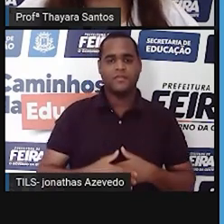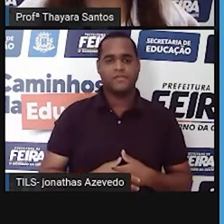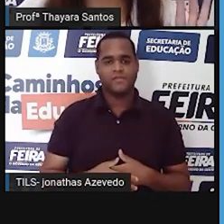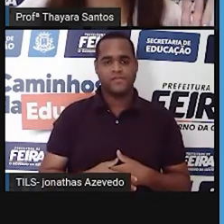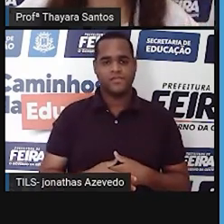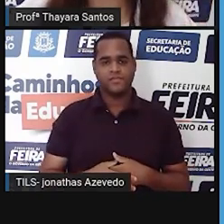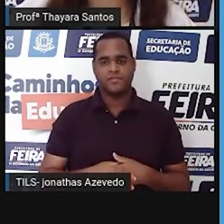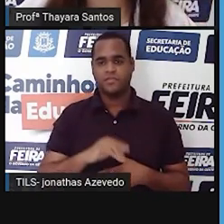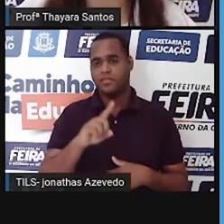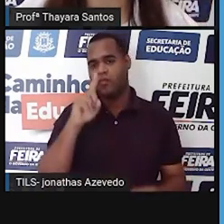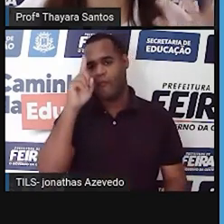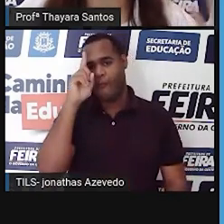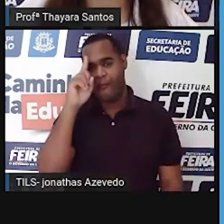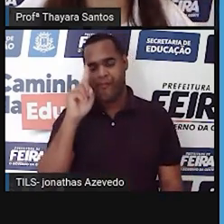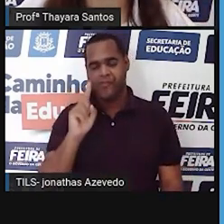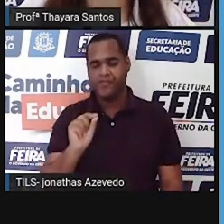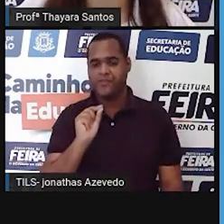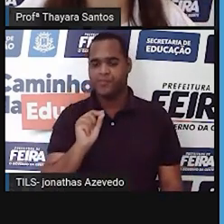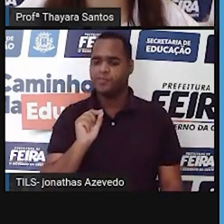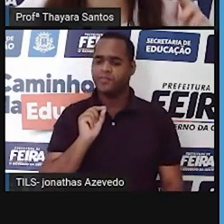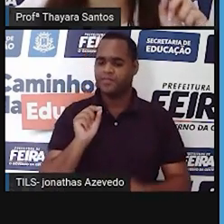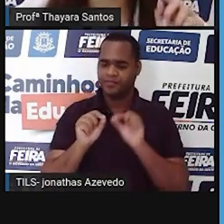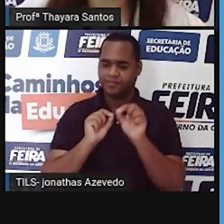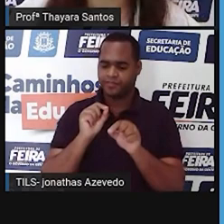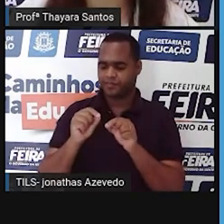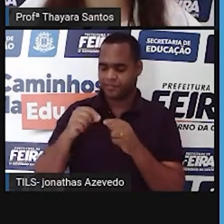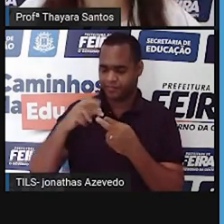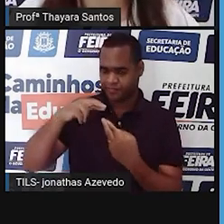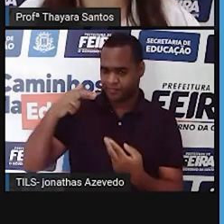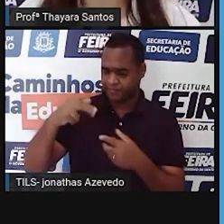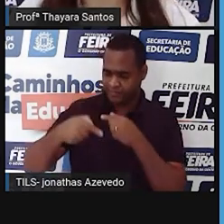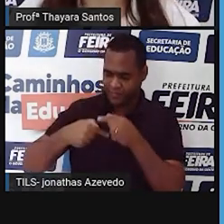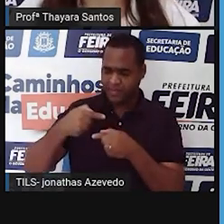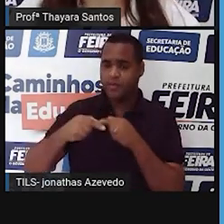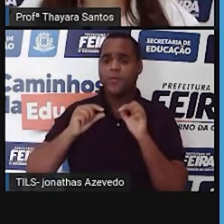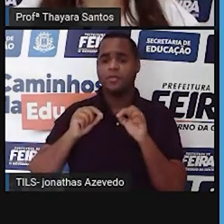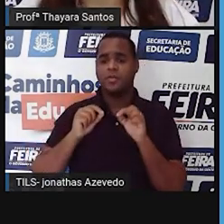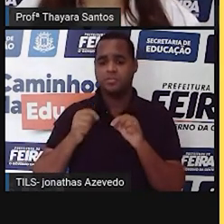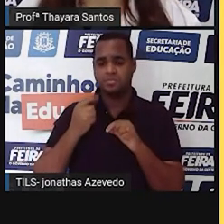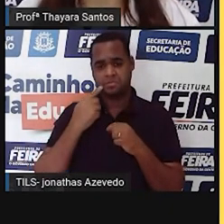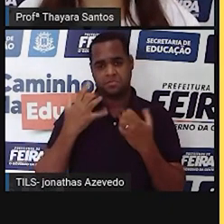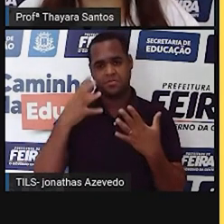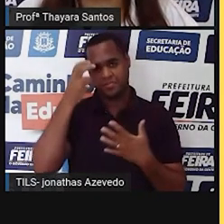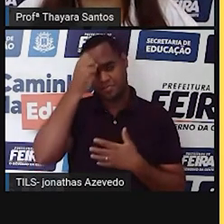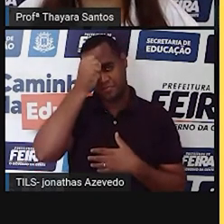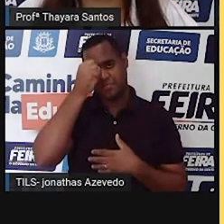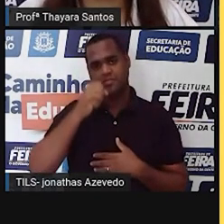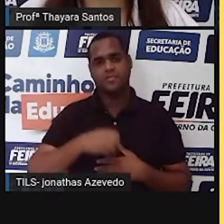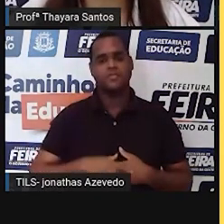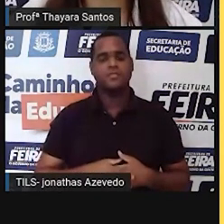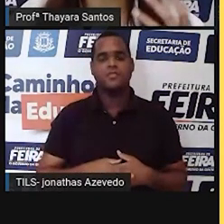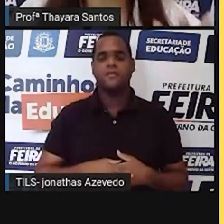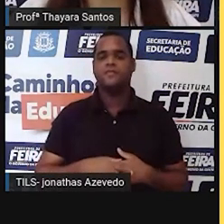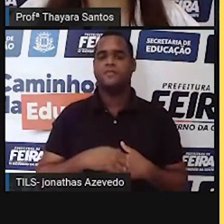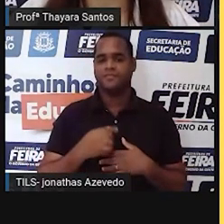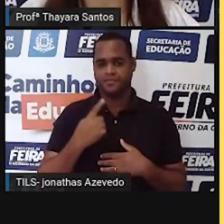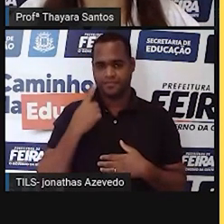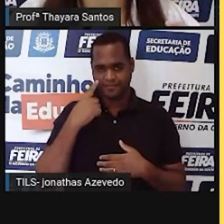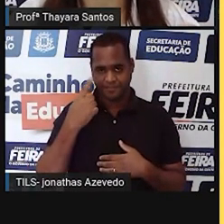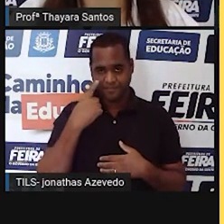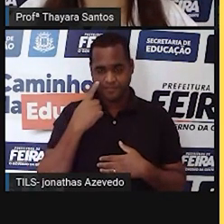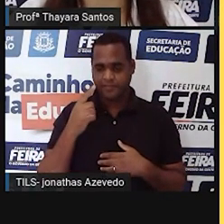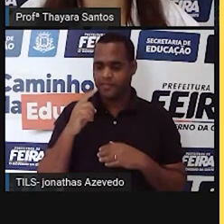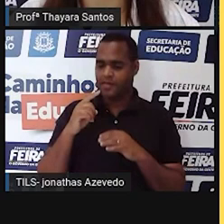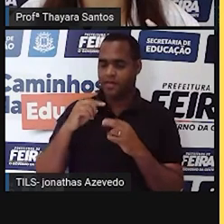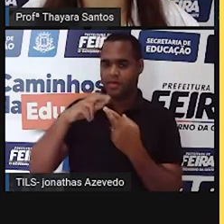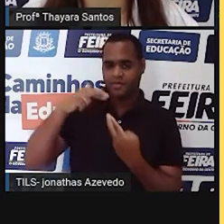Então, quem não sabe nada sobre material genético, a gente vai aprender nessa aula de hoje. Então, a gente diz que material